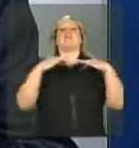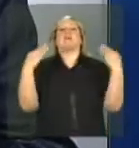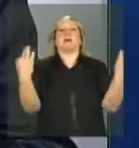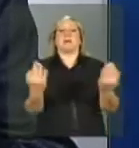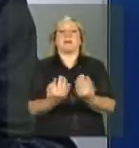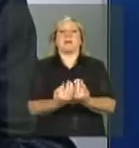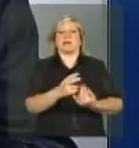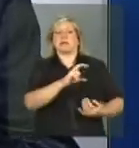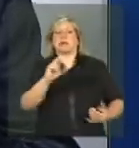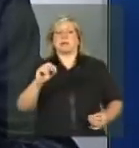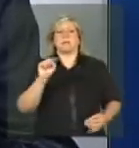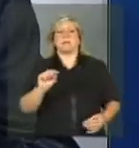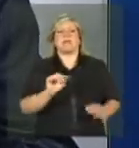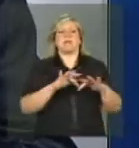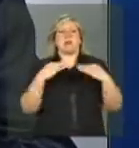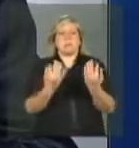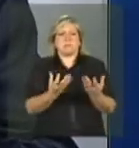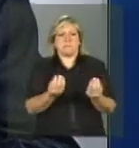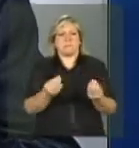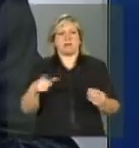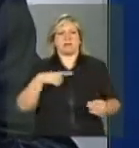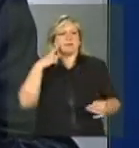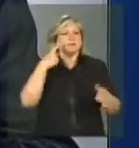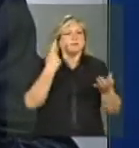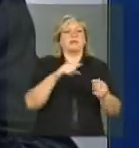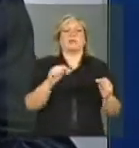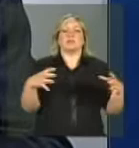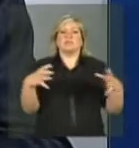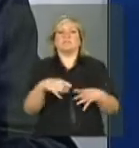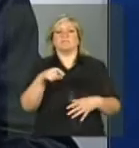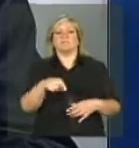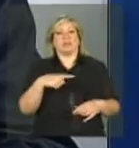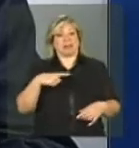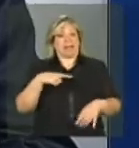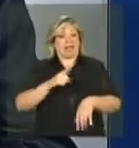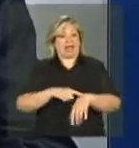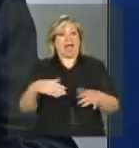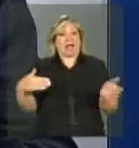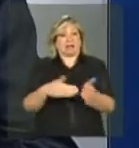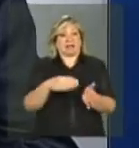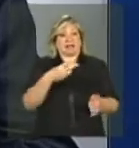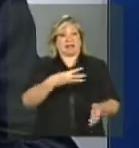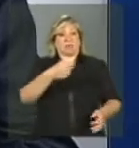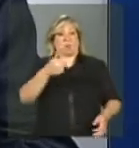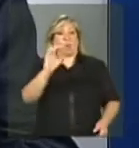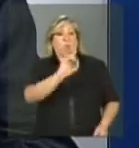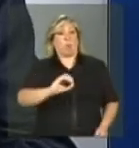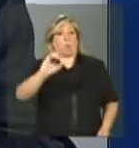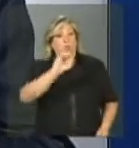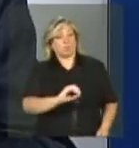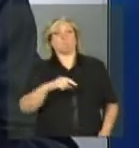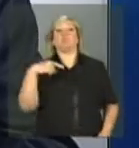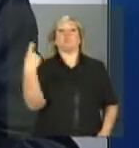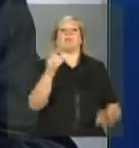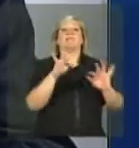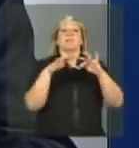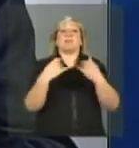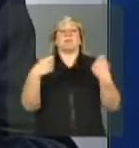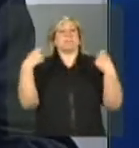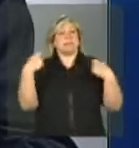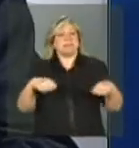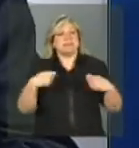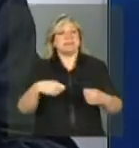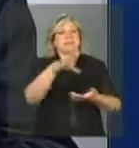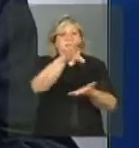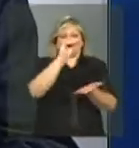localizados, né? Nós temos prazos para isso, o prazo se encerra 31 de outubro, né? Para que as famílias sejam identificadas, sejam